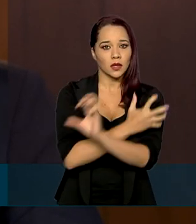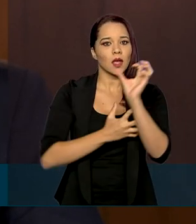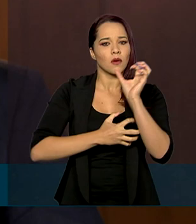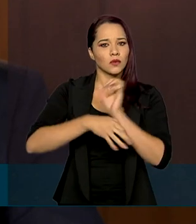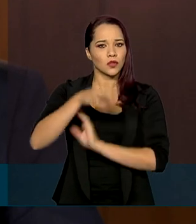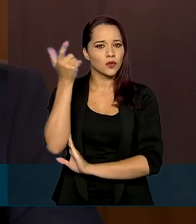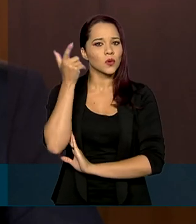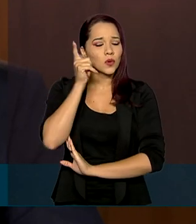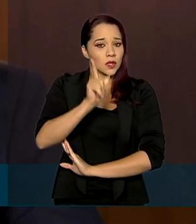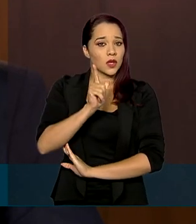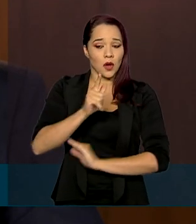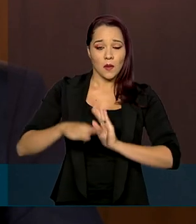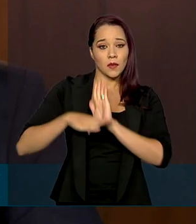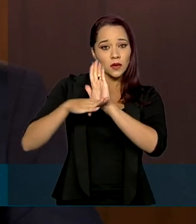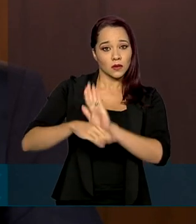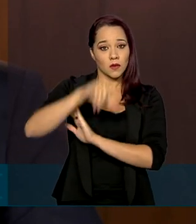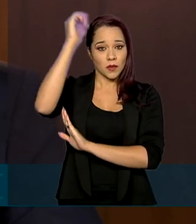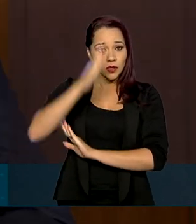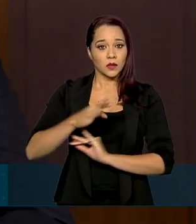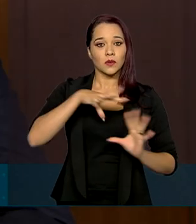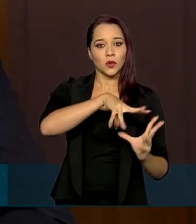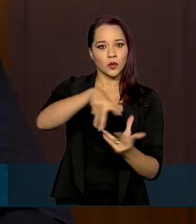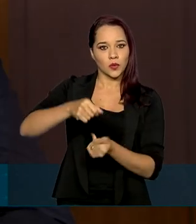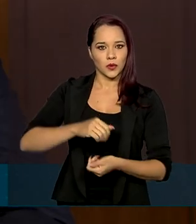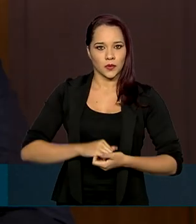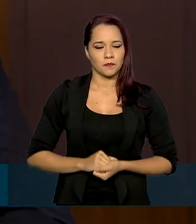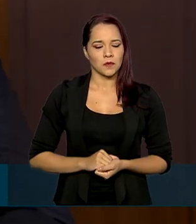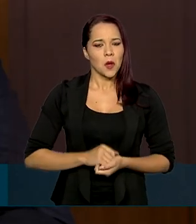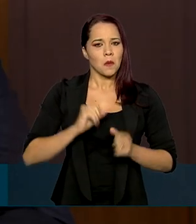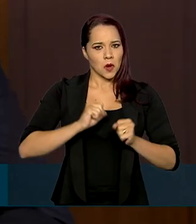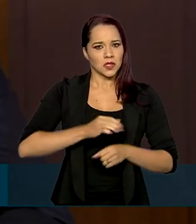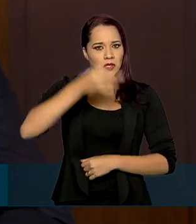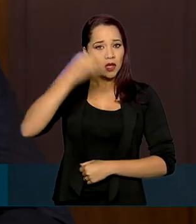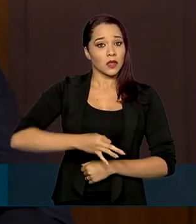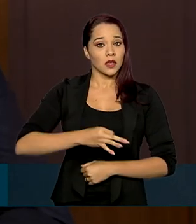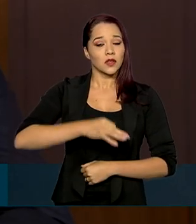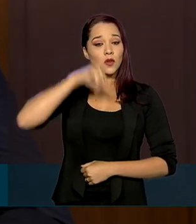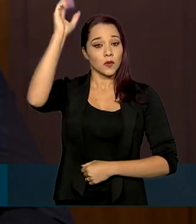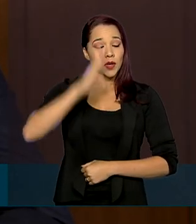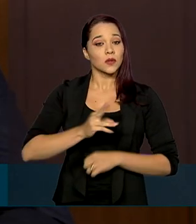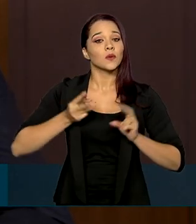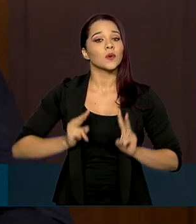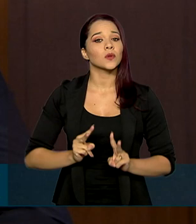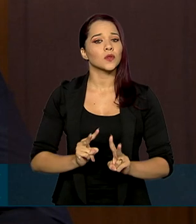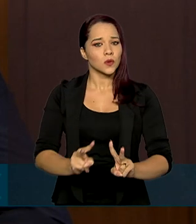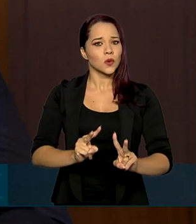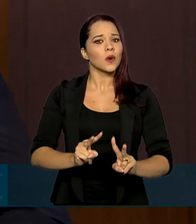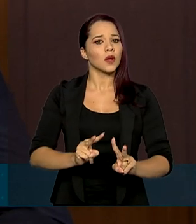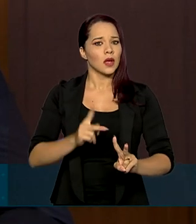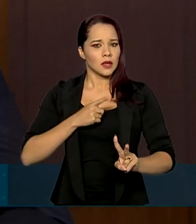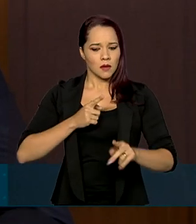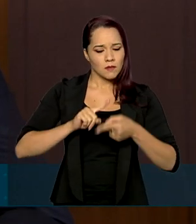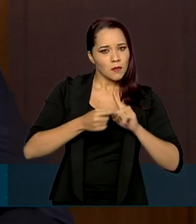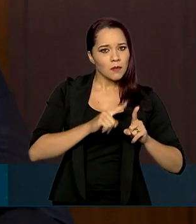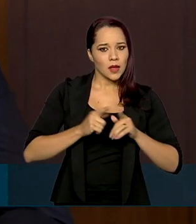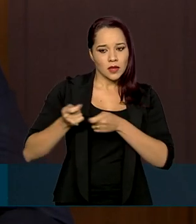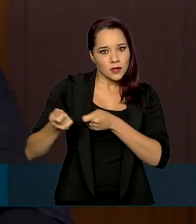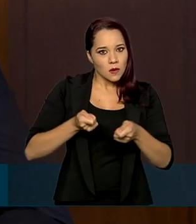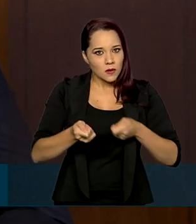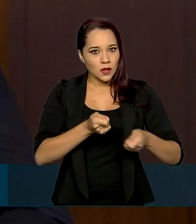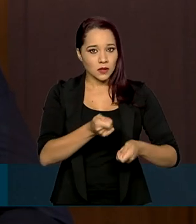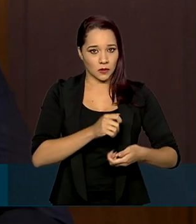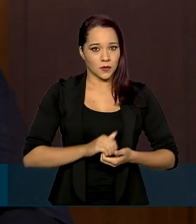alcançamos em benefício do Brasil e do mundo. Estejam certos de que o Brasil continuará fazendo sua parte nas negociações,